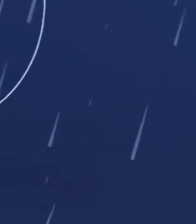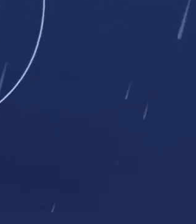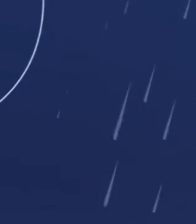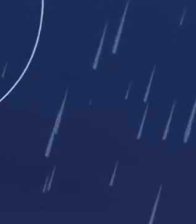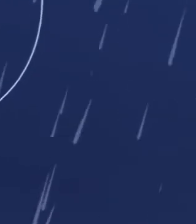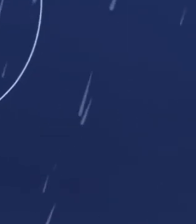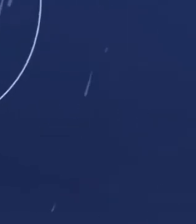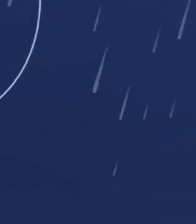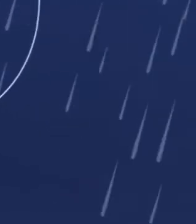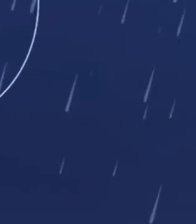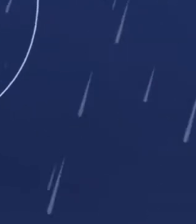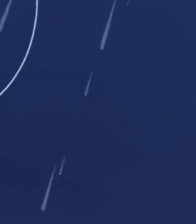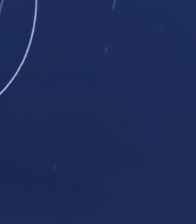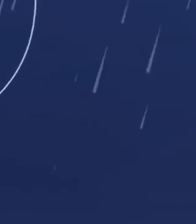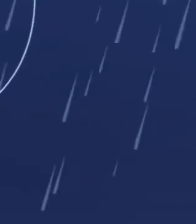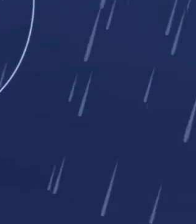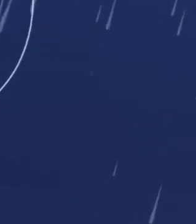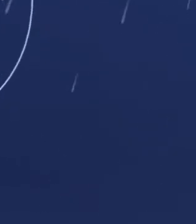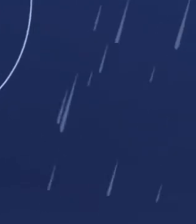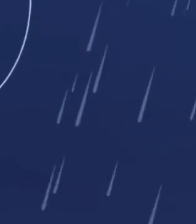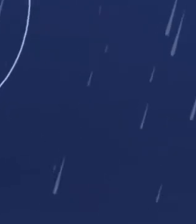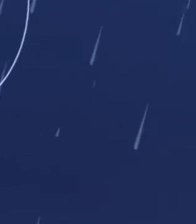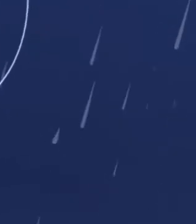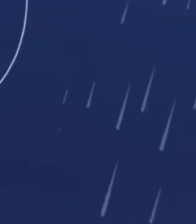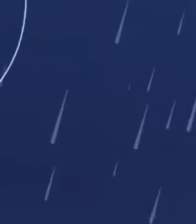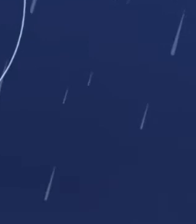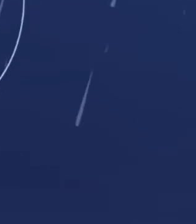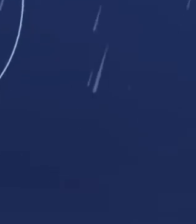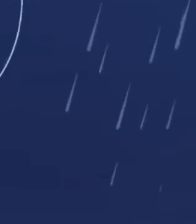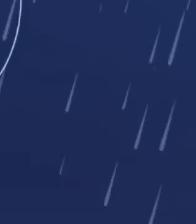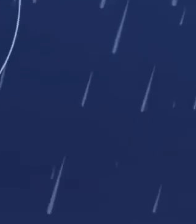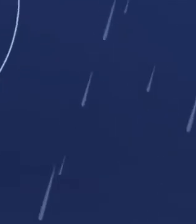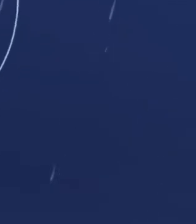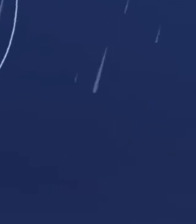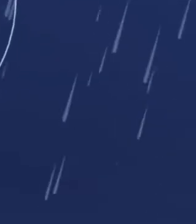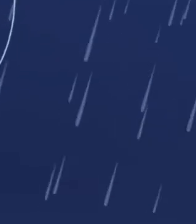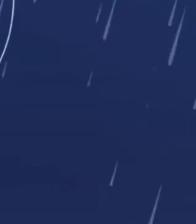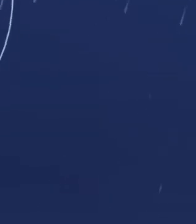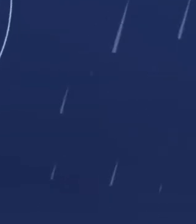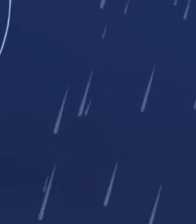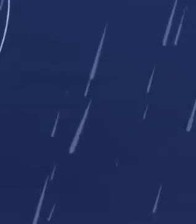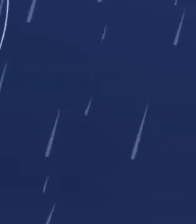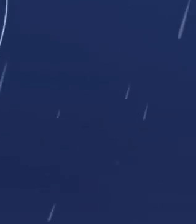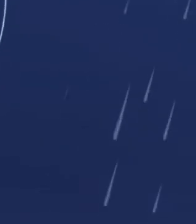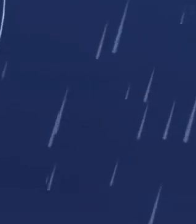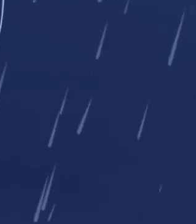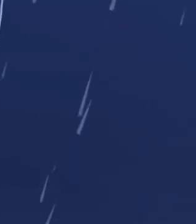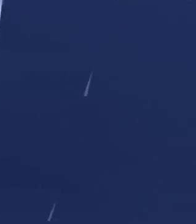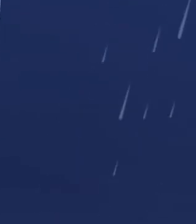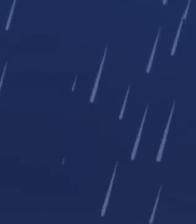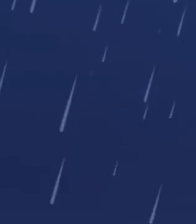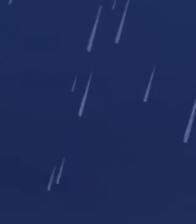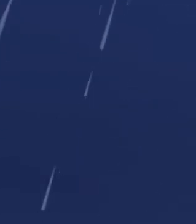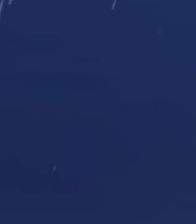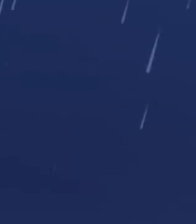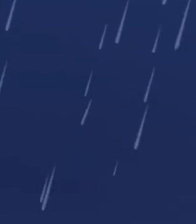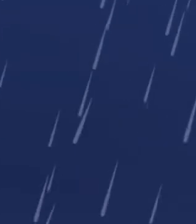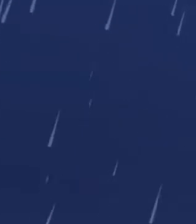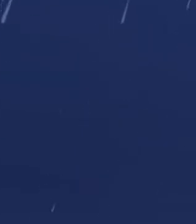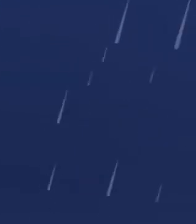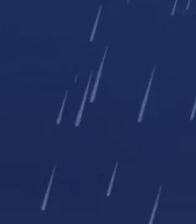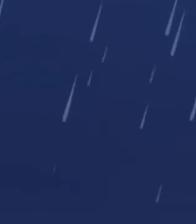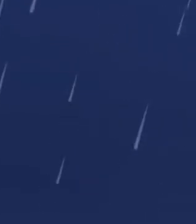Tempo nublado e com chuva em Patos de Minas. As temperaturas variam entre 19 e 30 graus. Em Monte